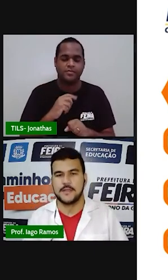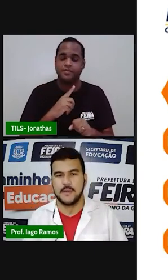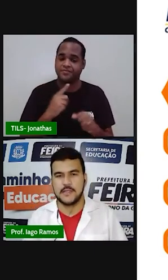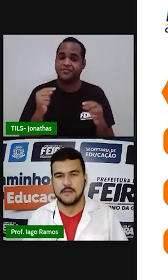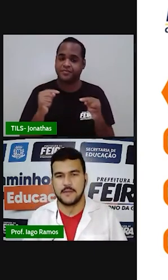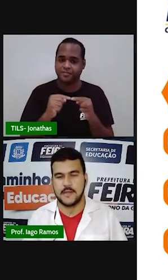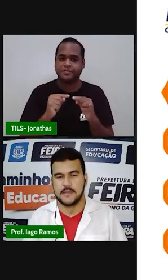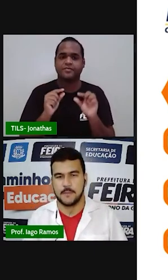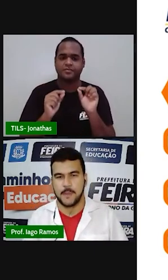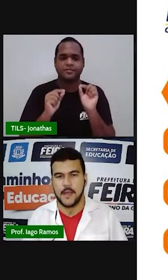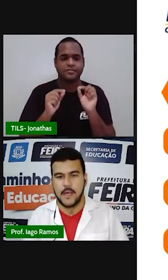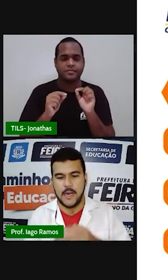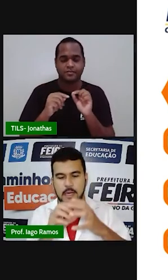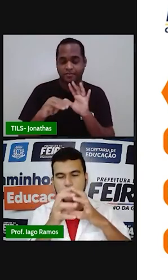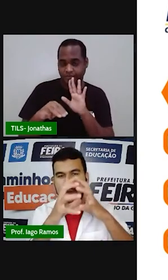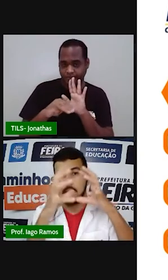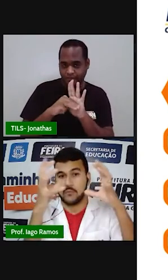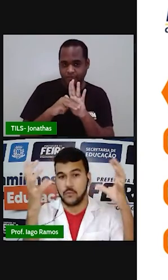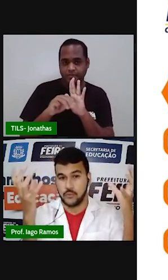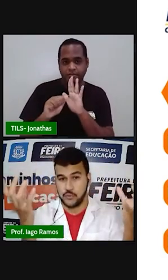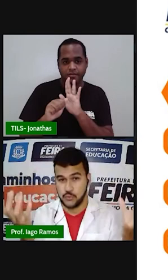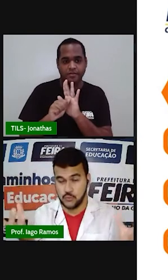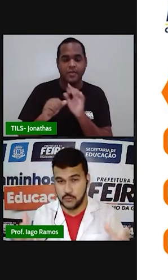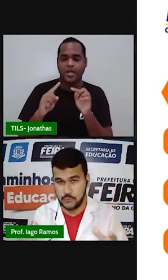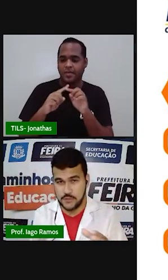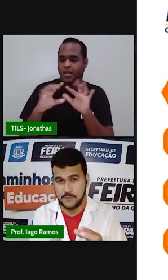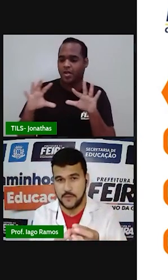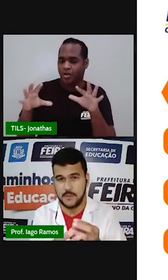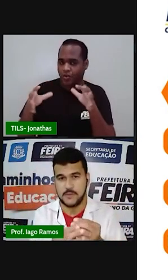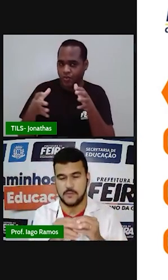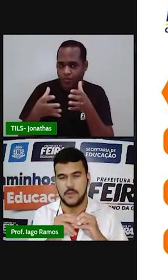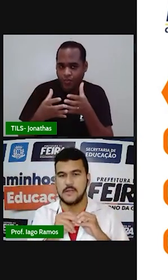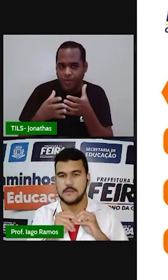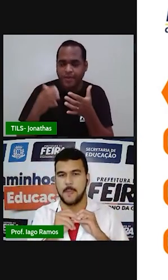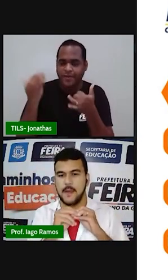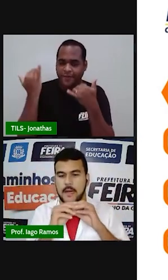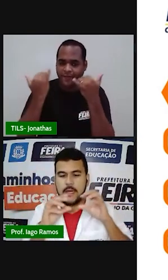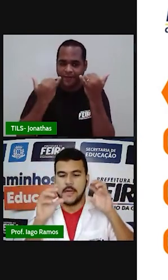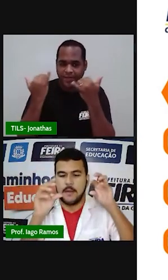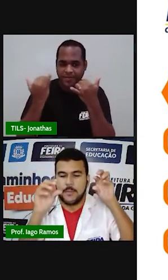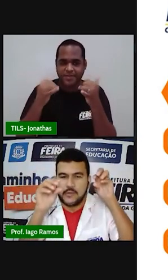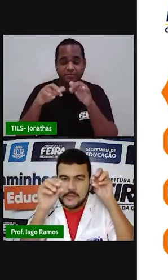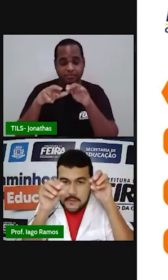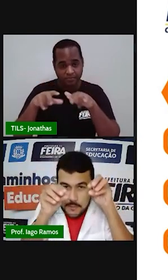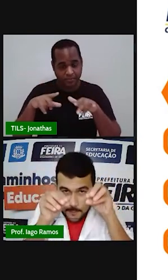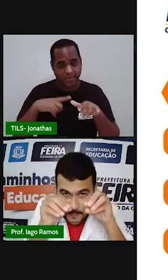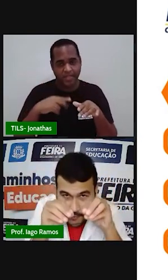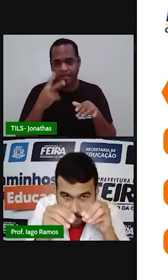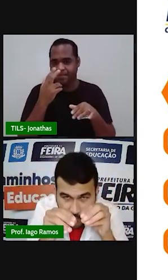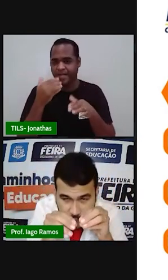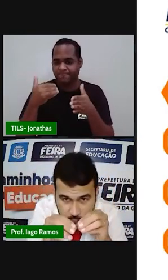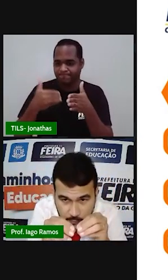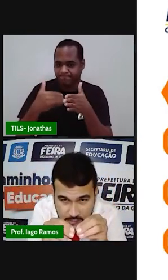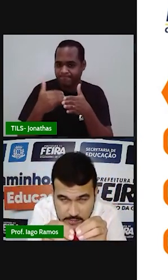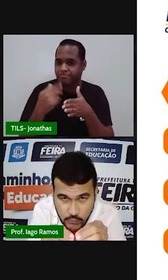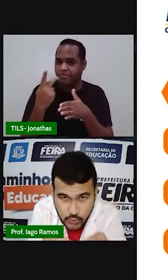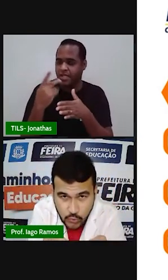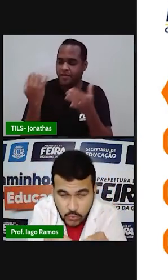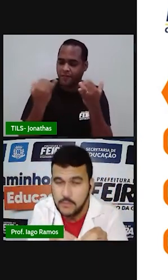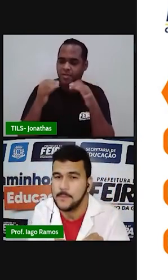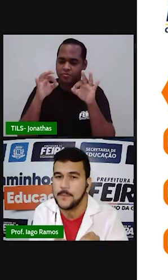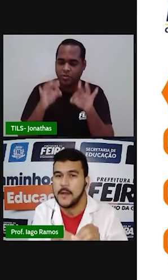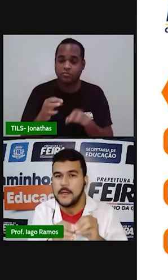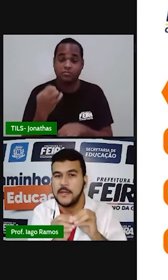média aritmética faz. Ela pega um conjunto de informações e aproxima para uma informação